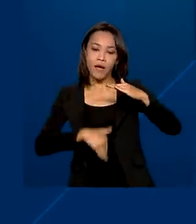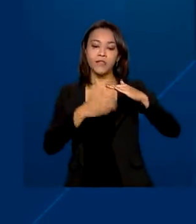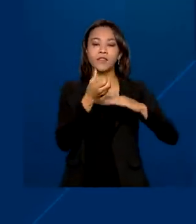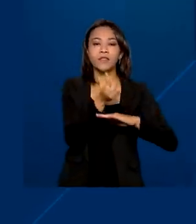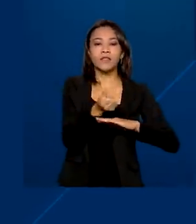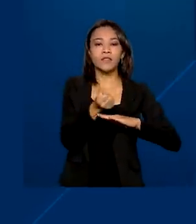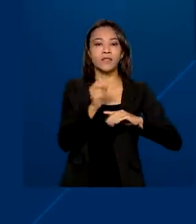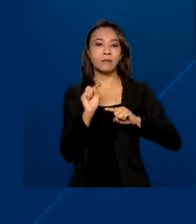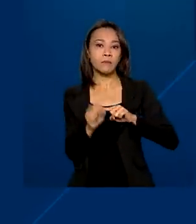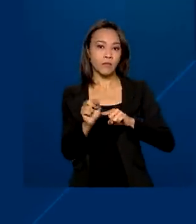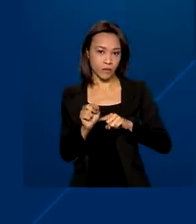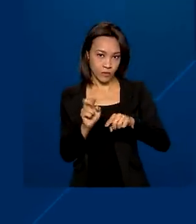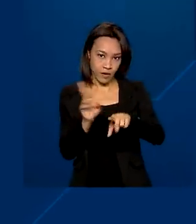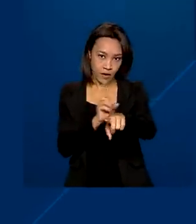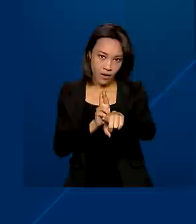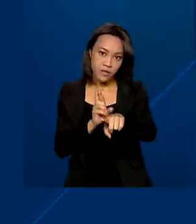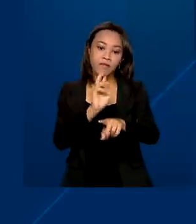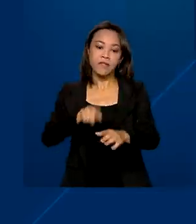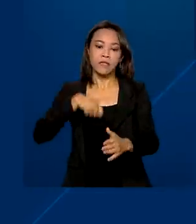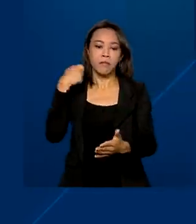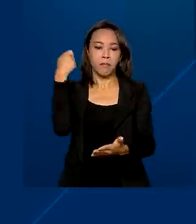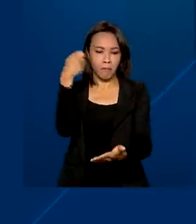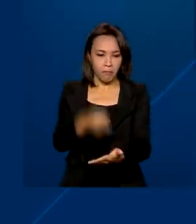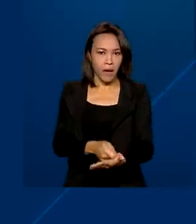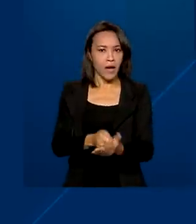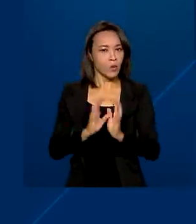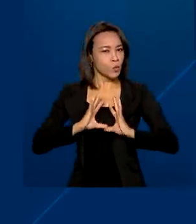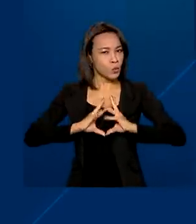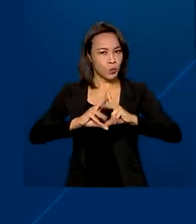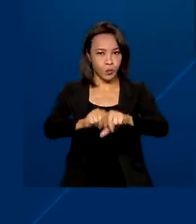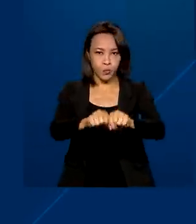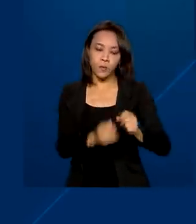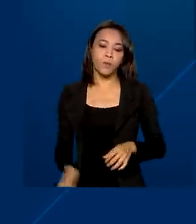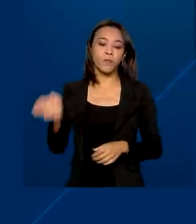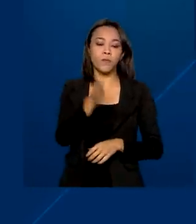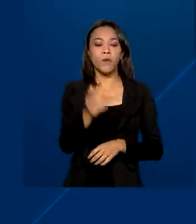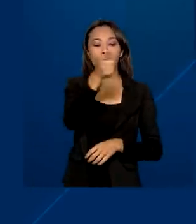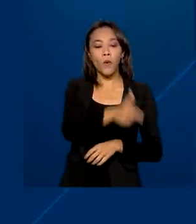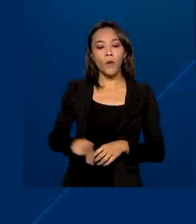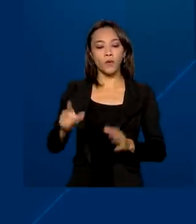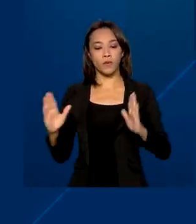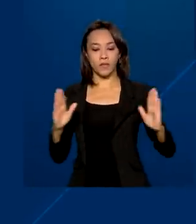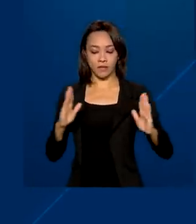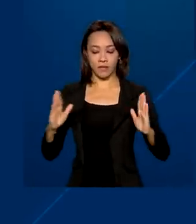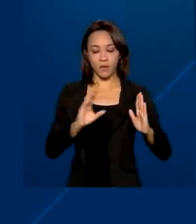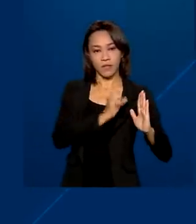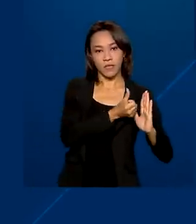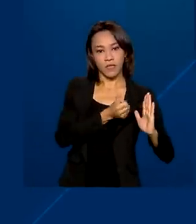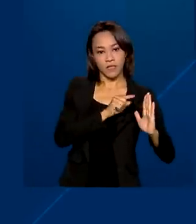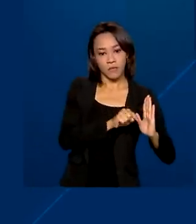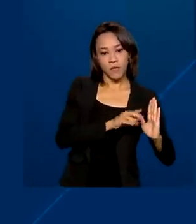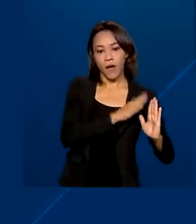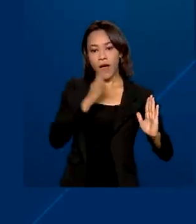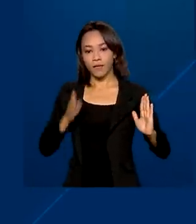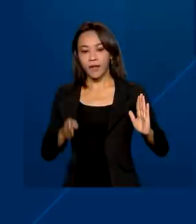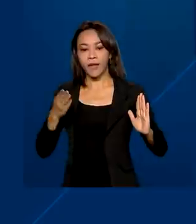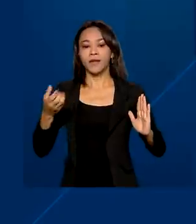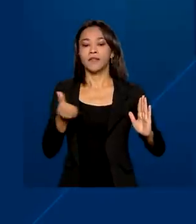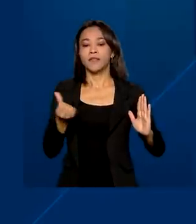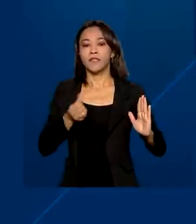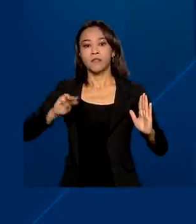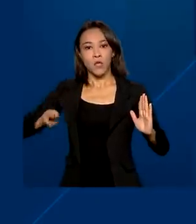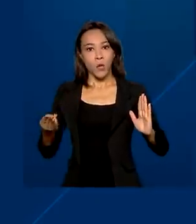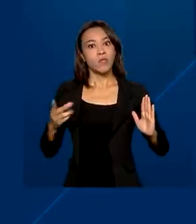66 mil serão pagos na íntegra. Já os precatórios que fiquem entre esses dois valores vão seguir uma regra